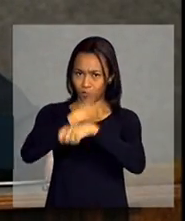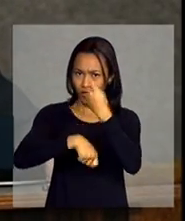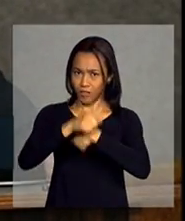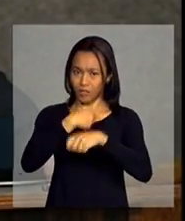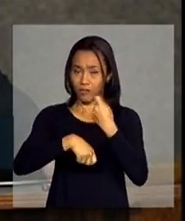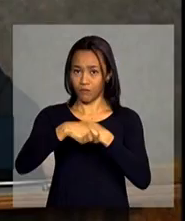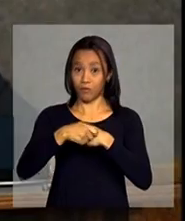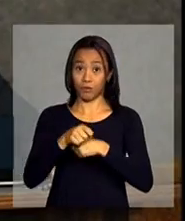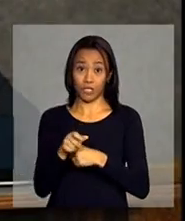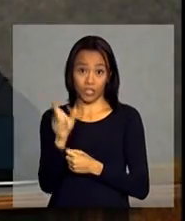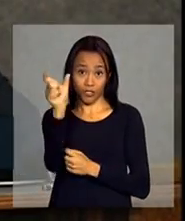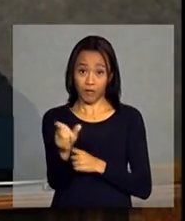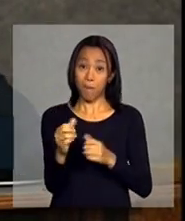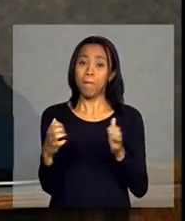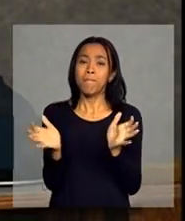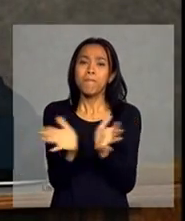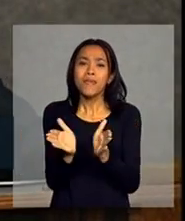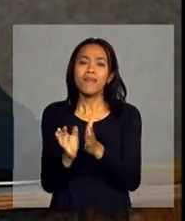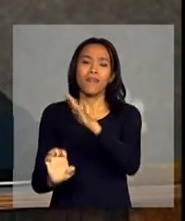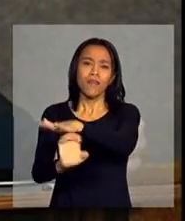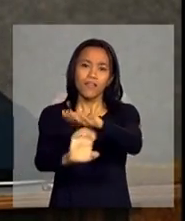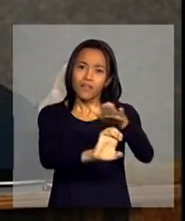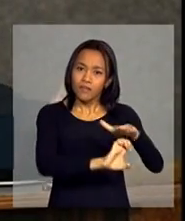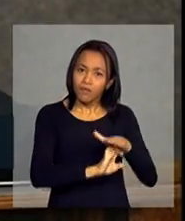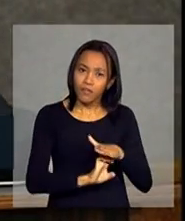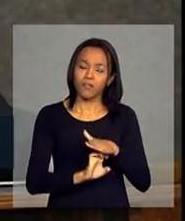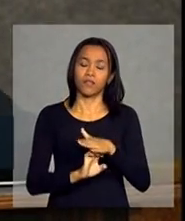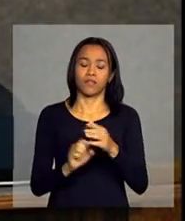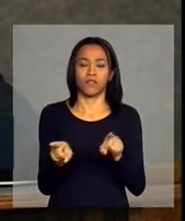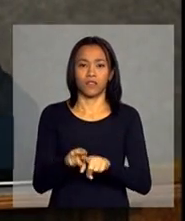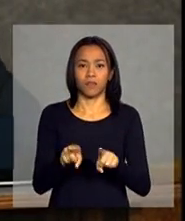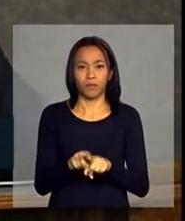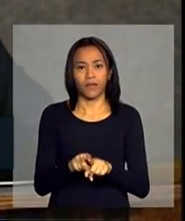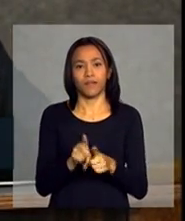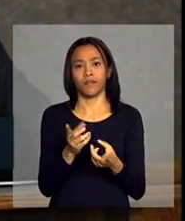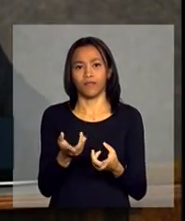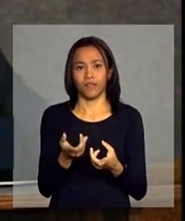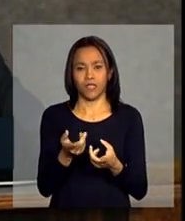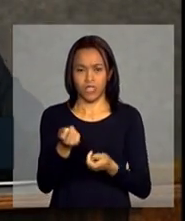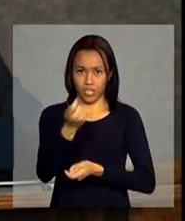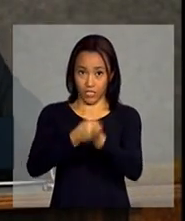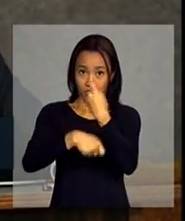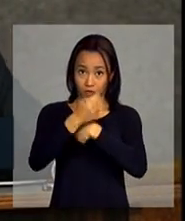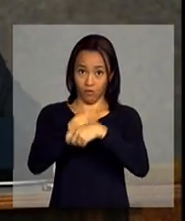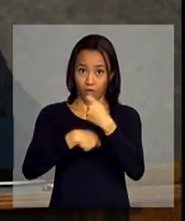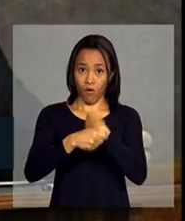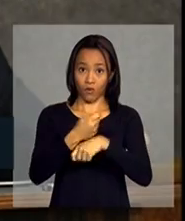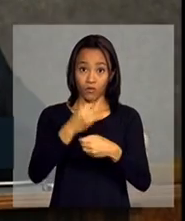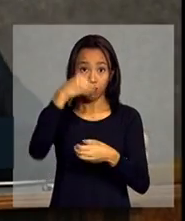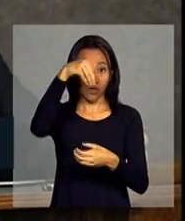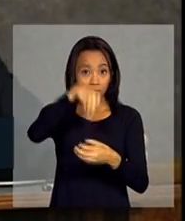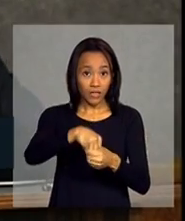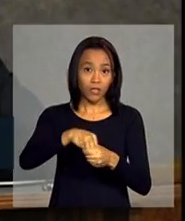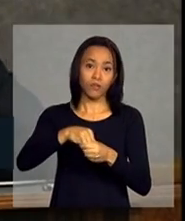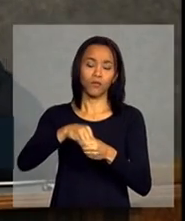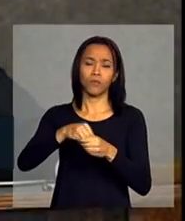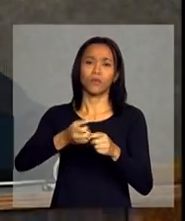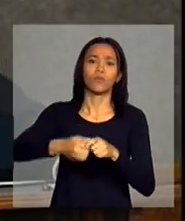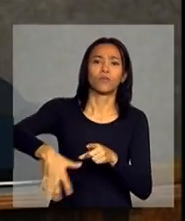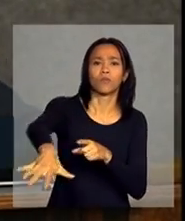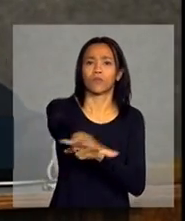e os negócios locais, quer dizer, os pequenos negócios, vamos dizer, dentro de uma dimensão do espaço social